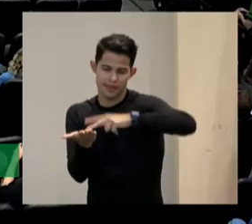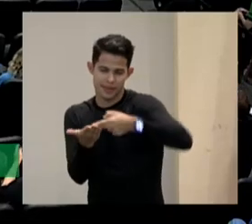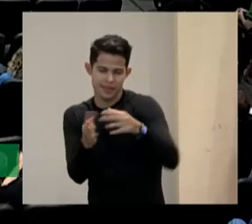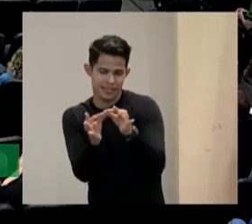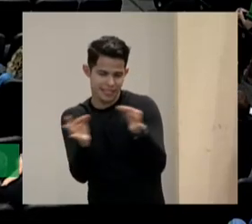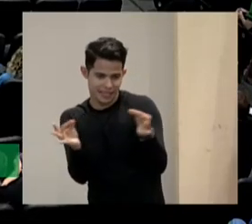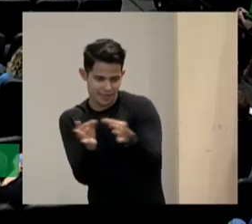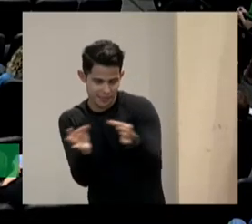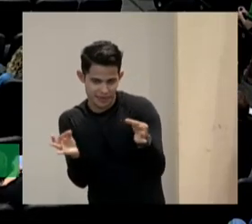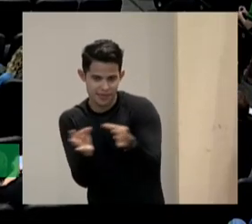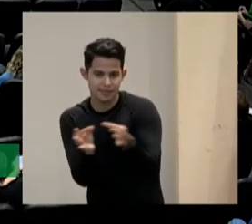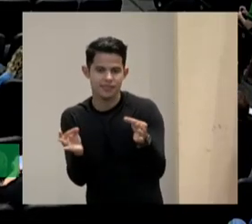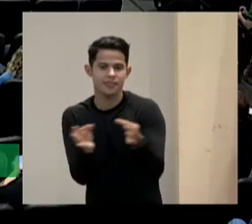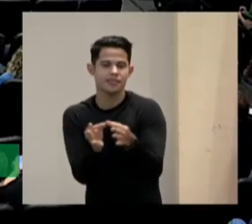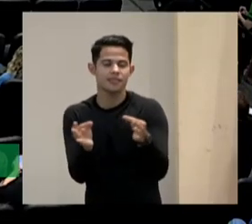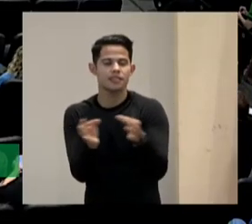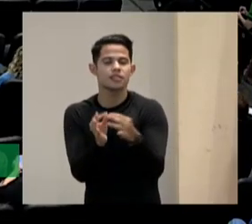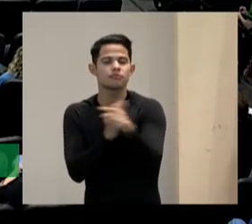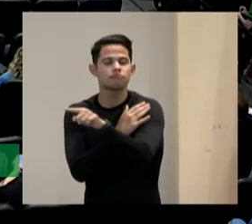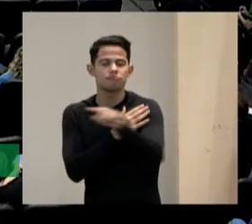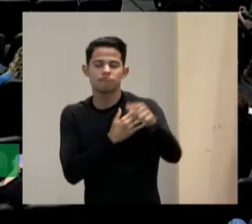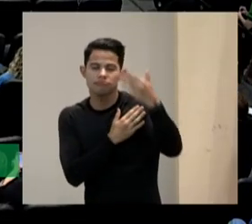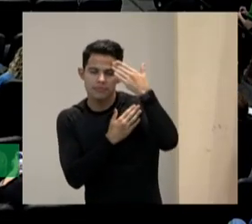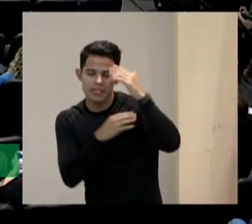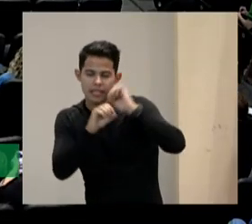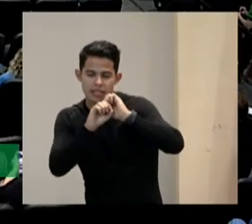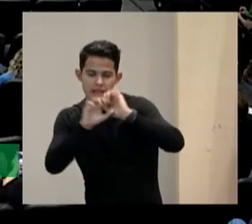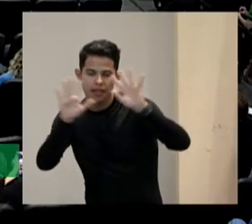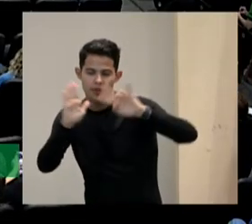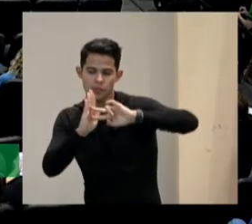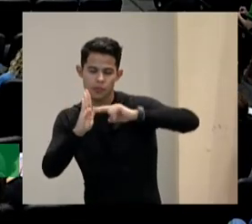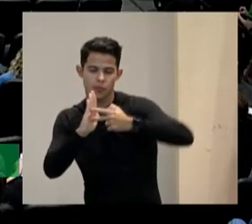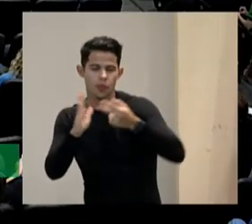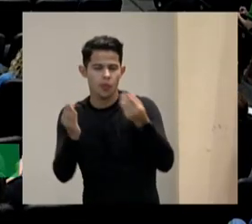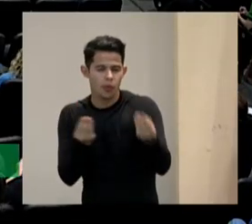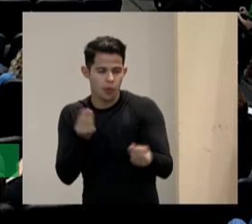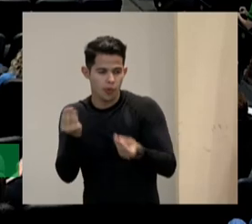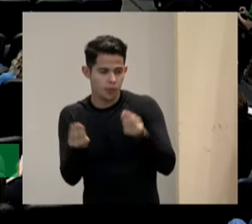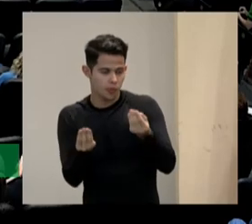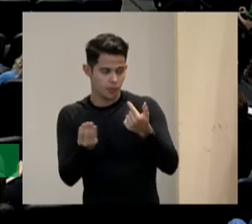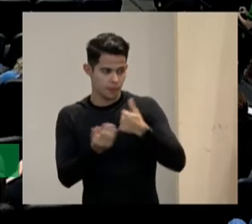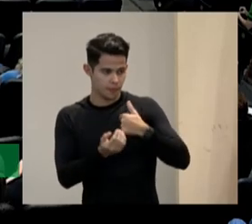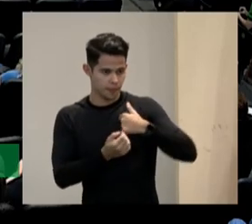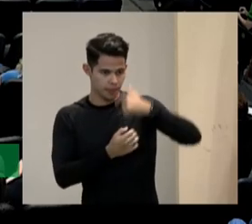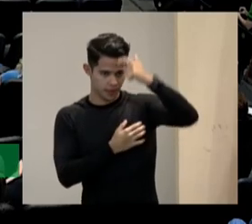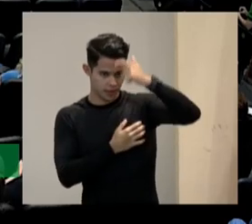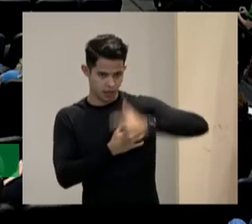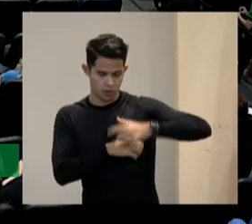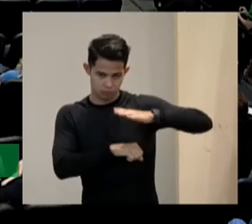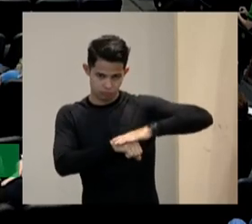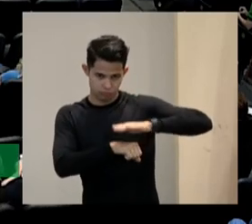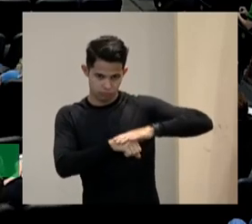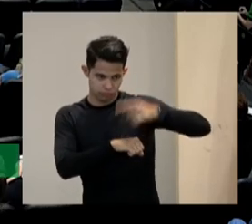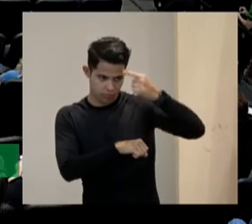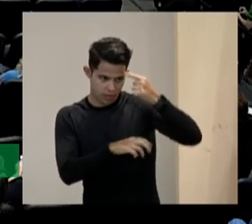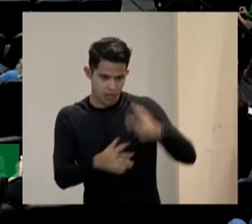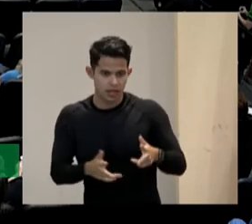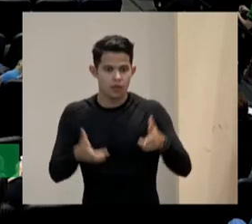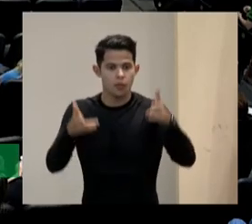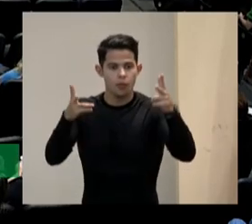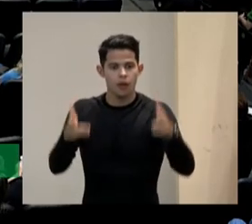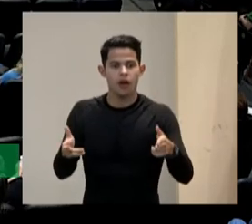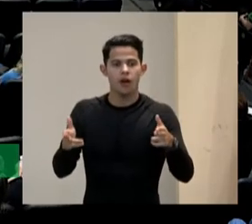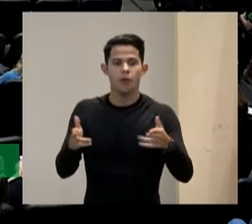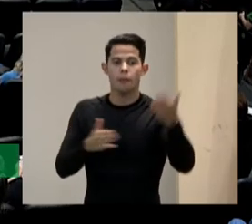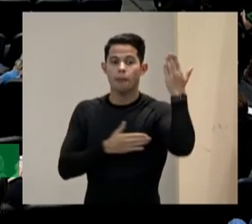muito simples para entender o que significa isto eu tomo a mesma ideia que tomaram os